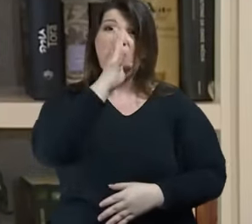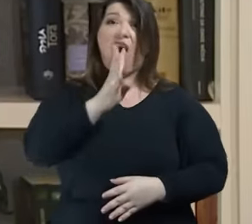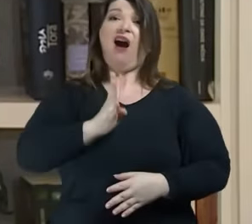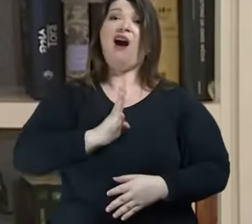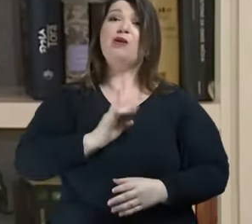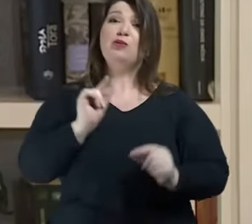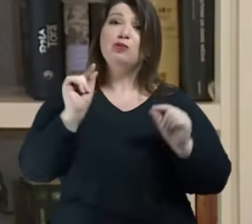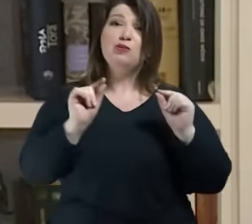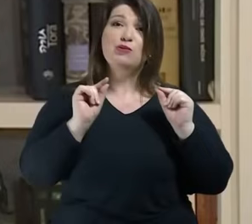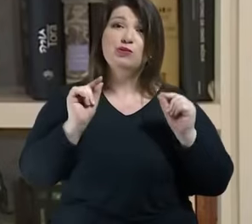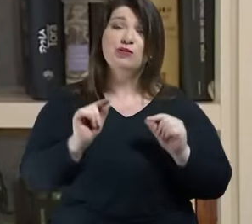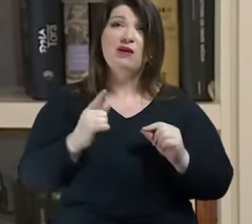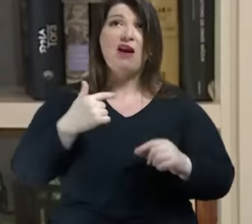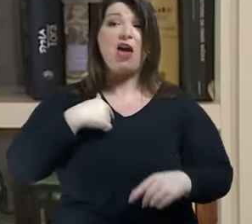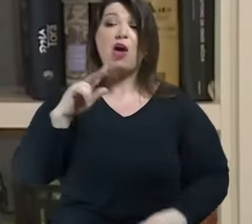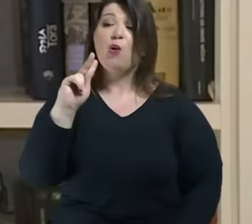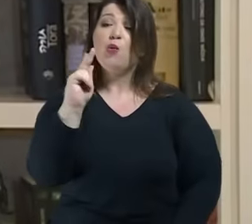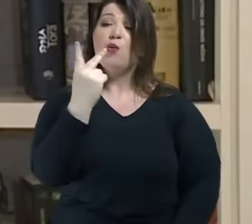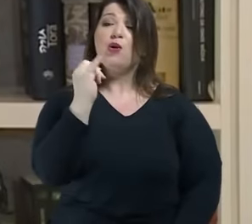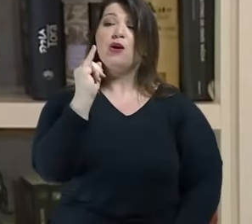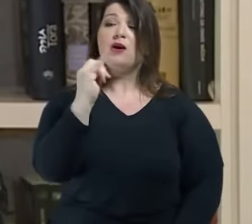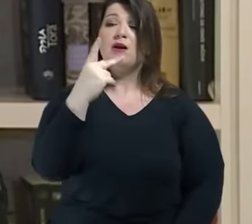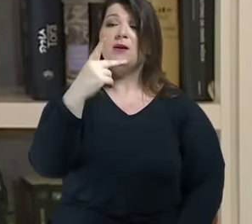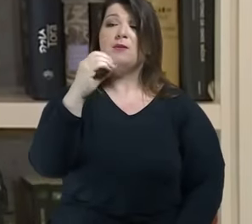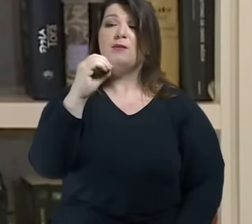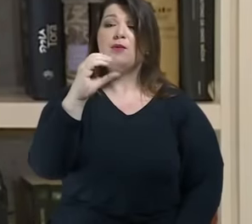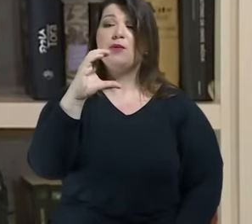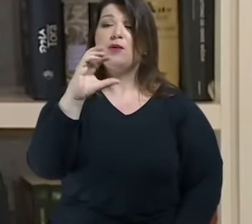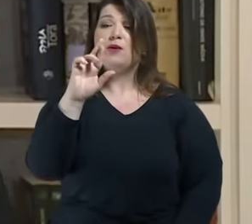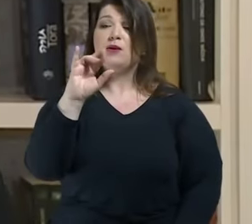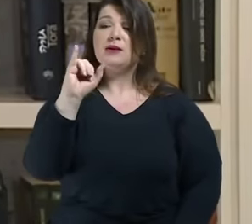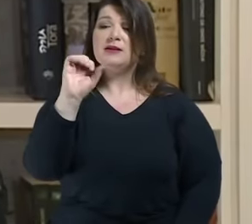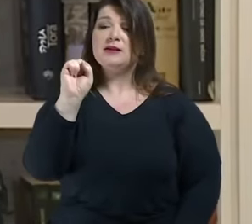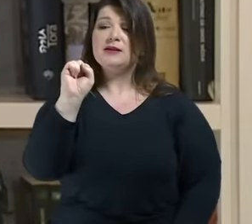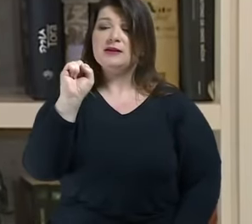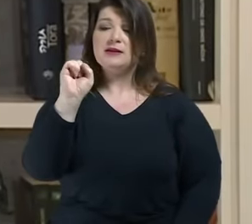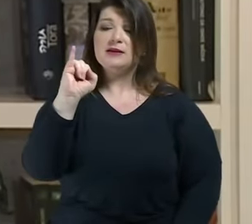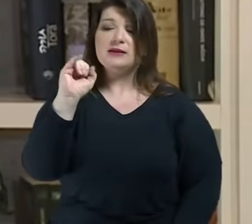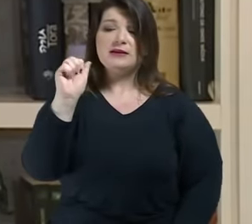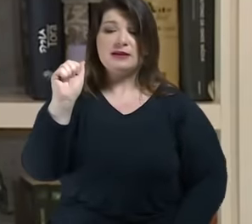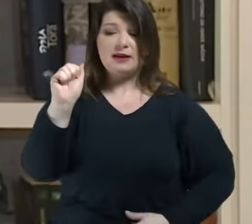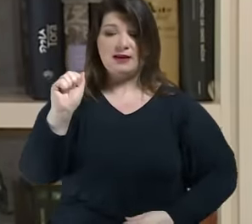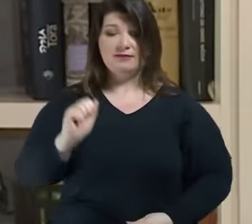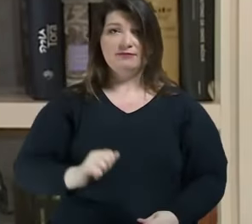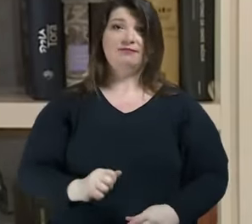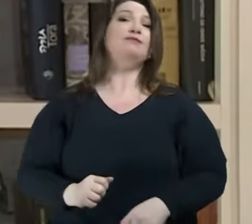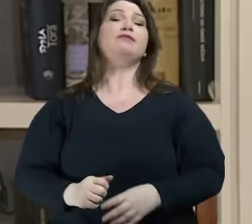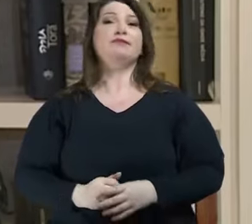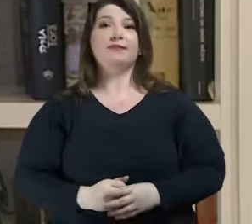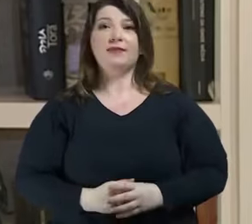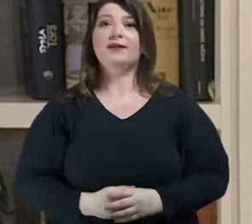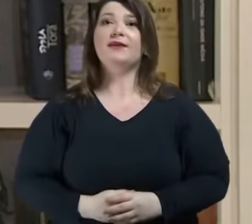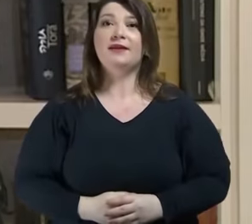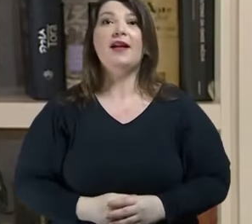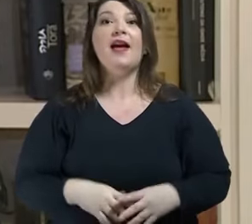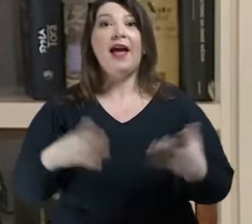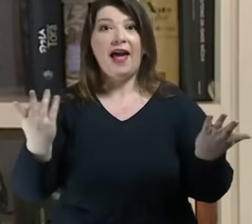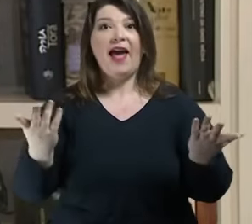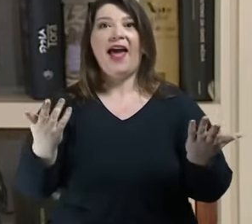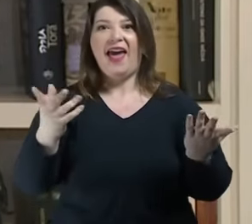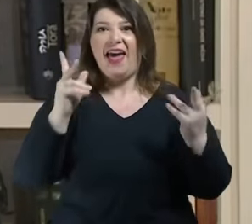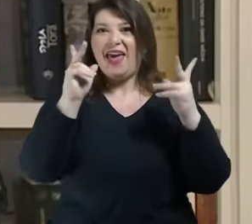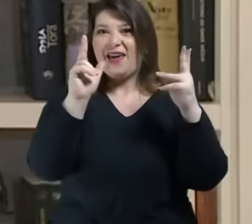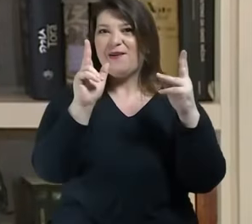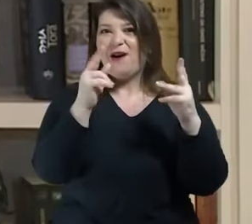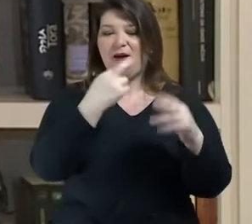crítica à hipocrisia é a base do que Jesus falava sobre os fariseus é a base de todo